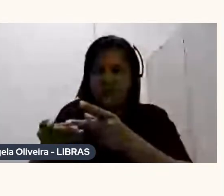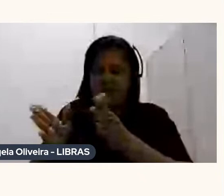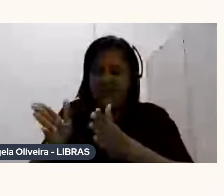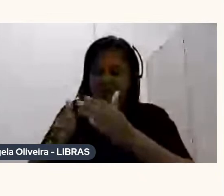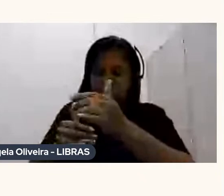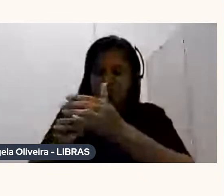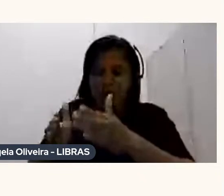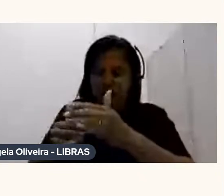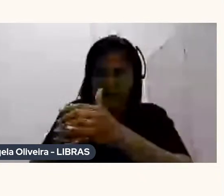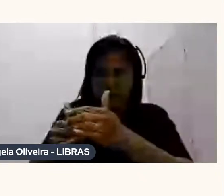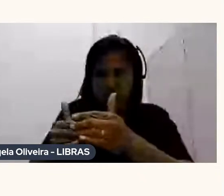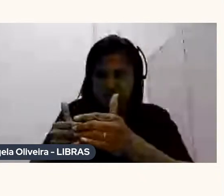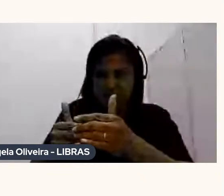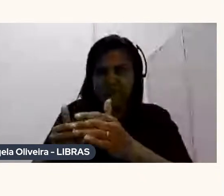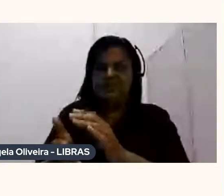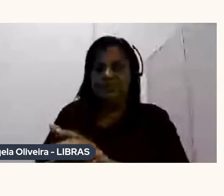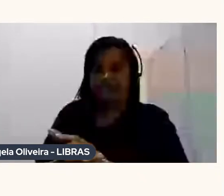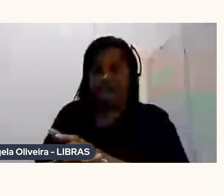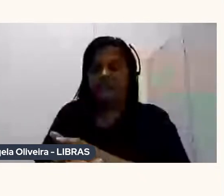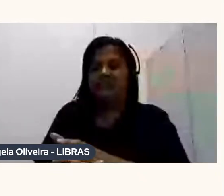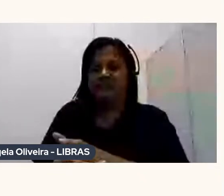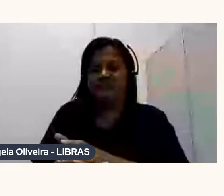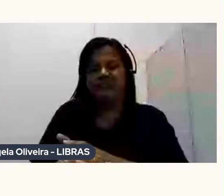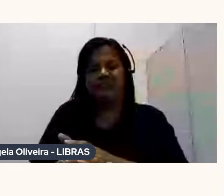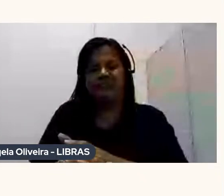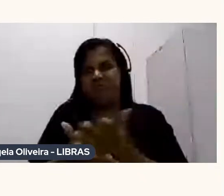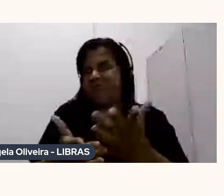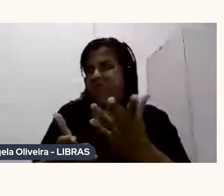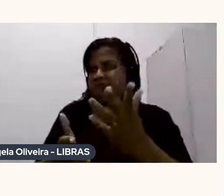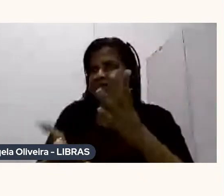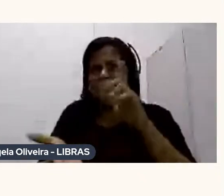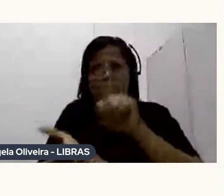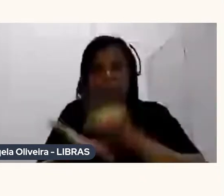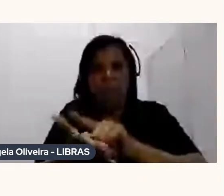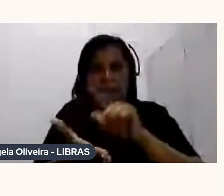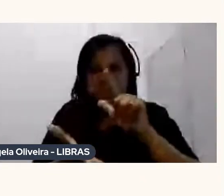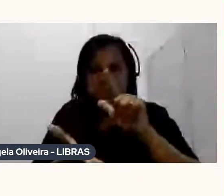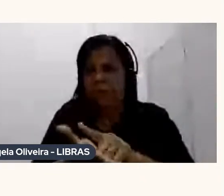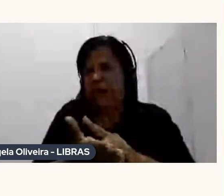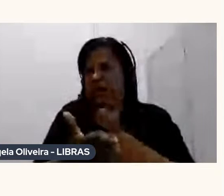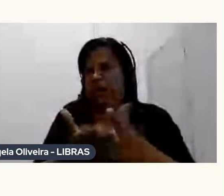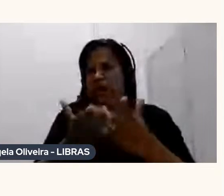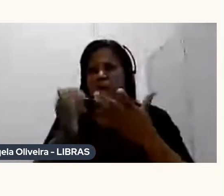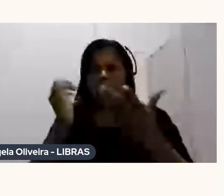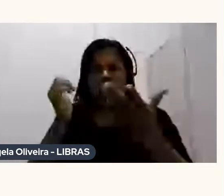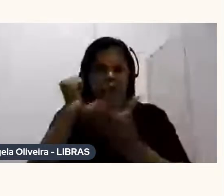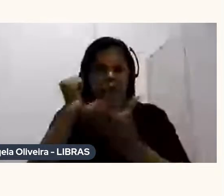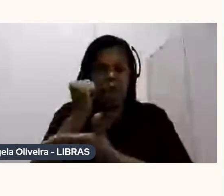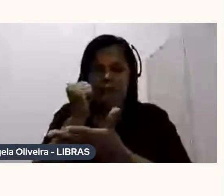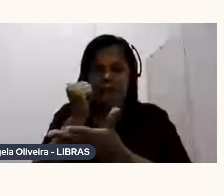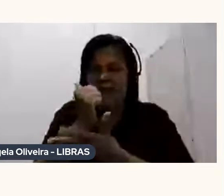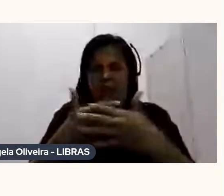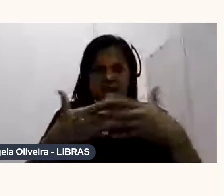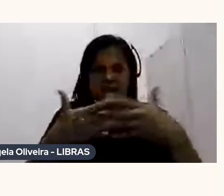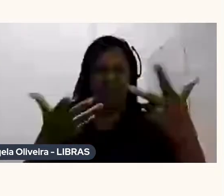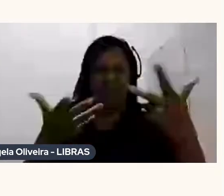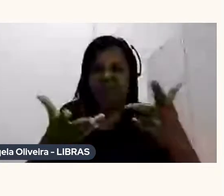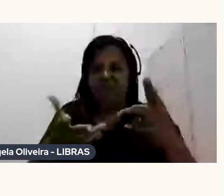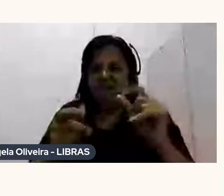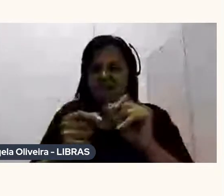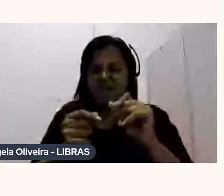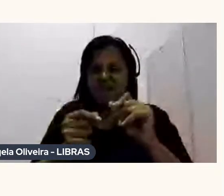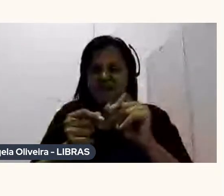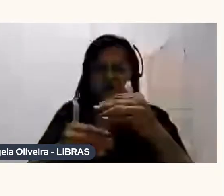De madeira Ou de papel Isso não importa muito Para fazer um recipiente Em que a gente Preenche com gesso